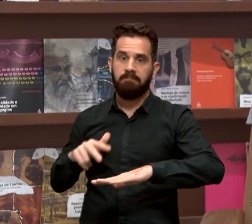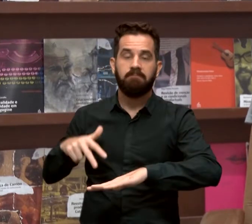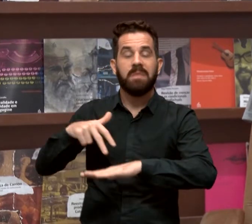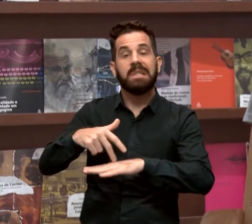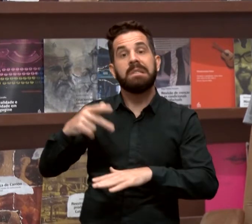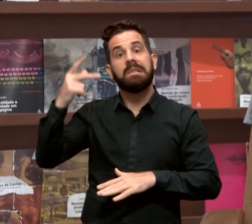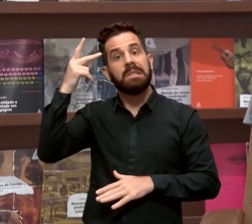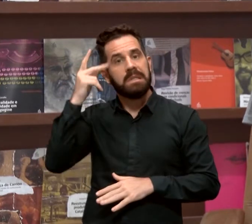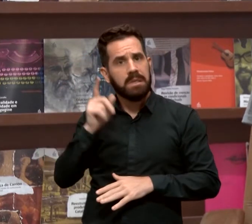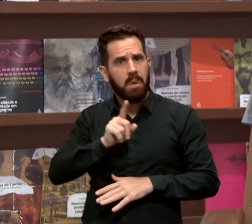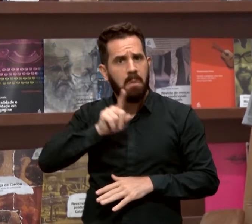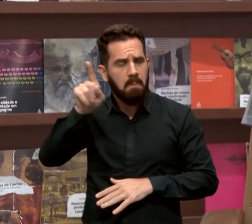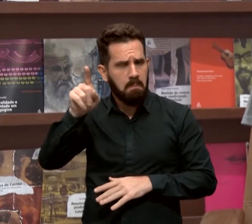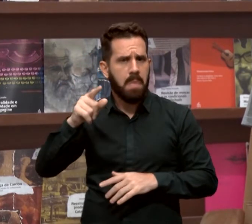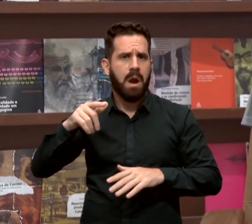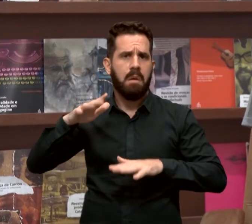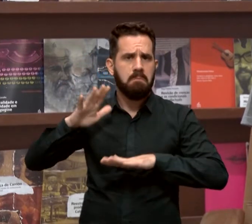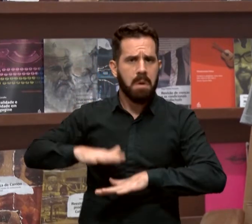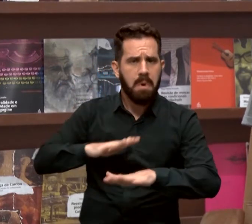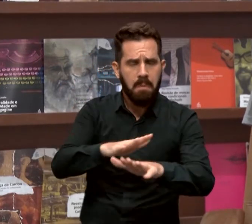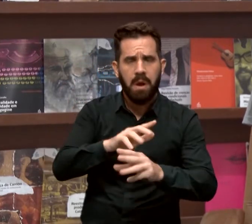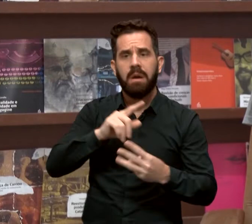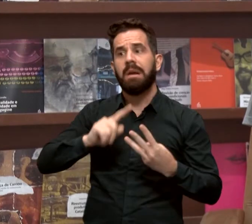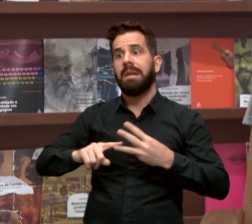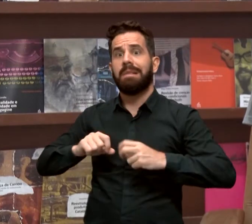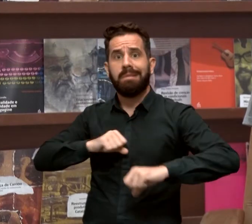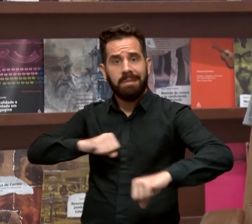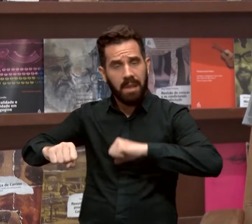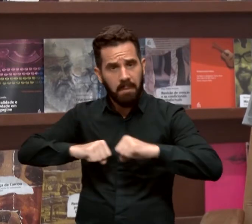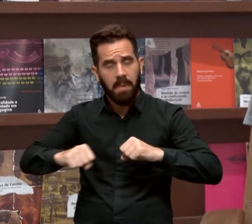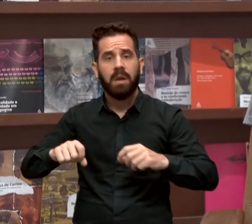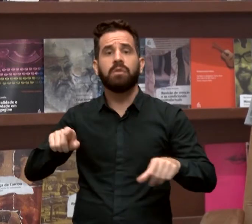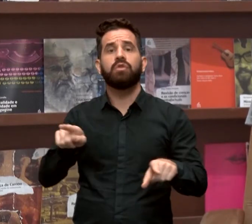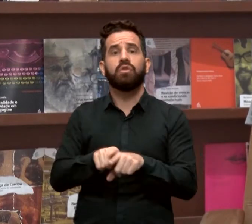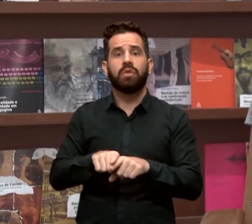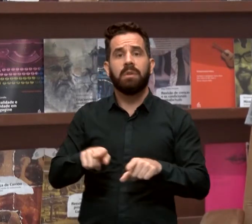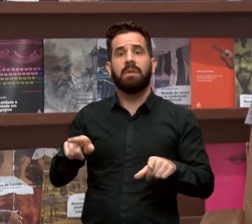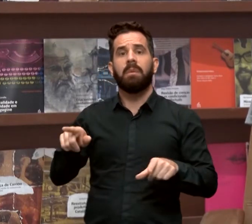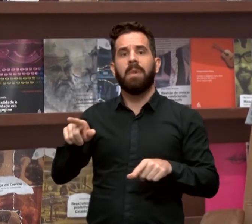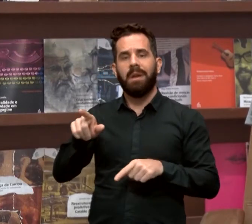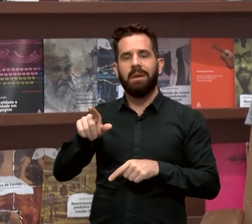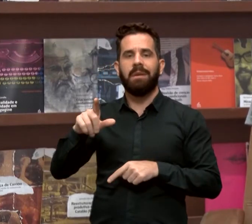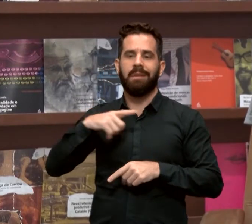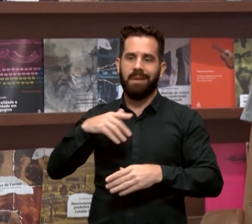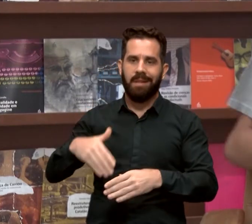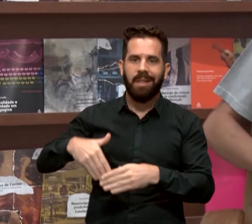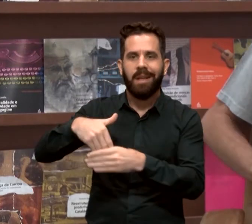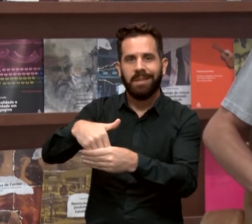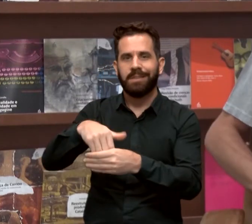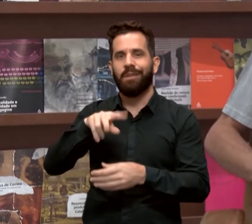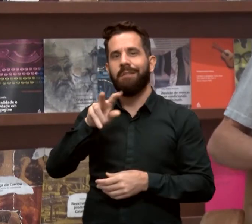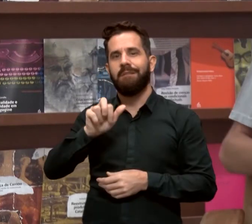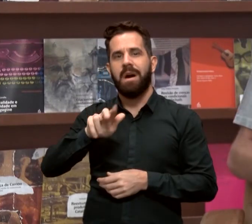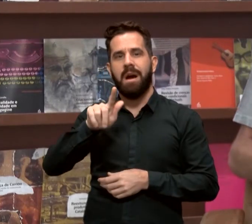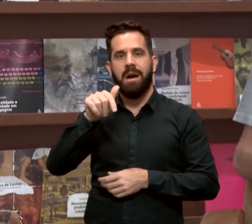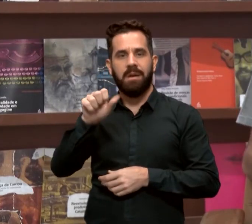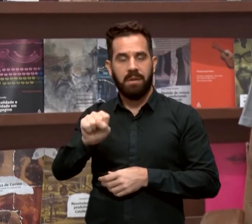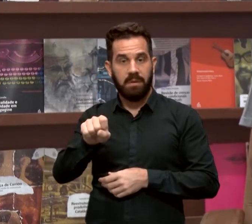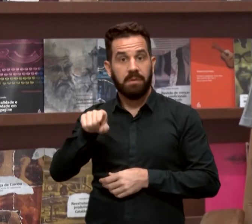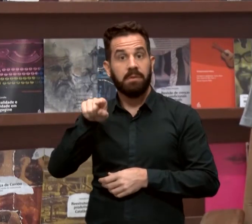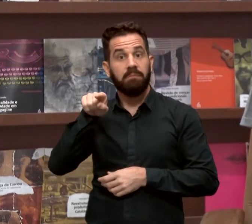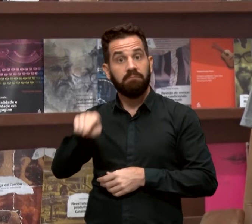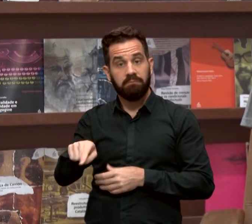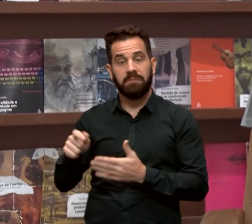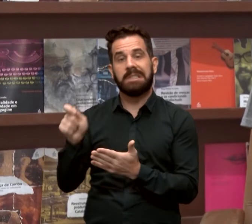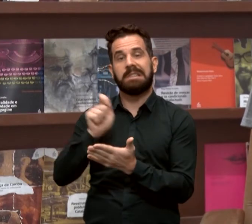Paulo, os debates da Constituinte e a eleição de Vargas em 1934. Nesta obra, o